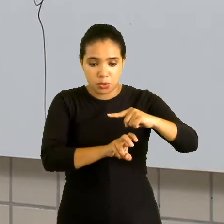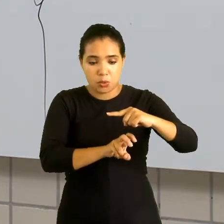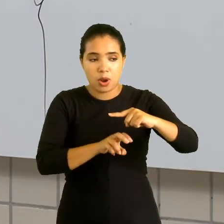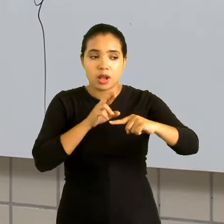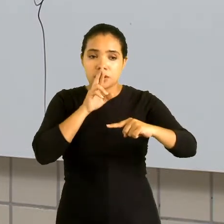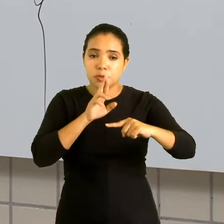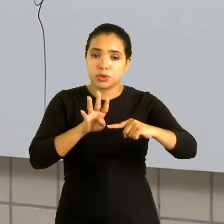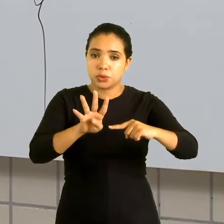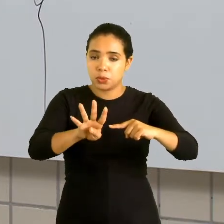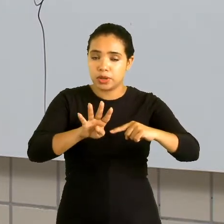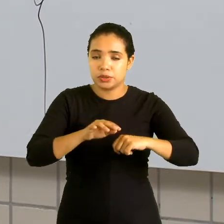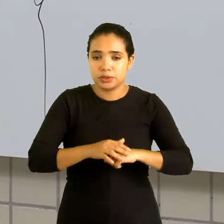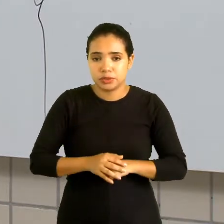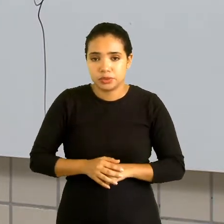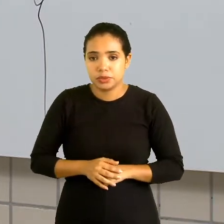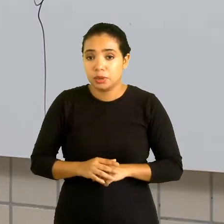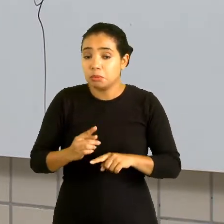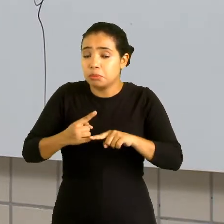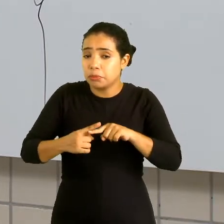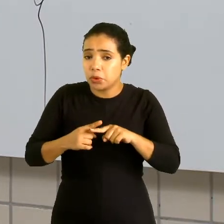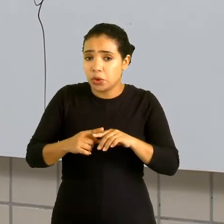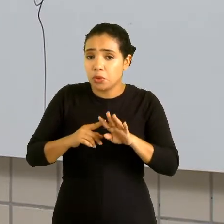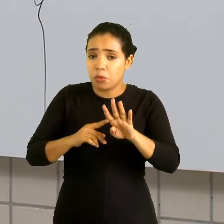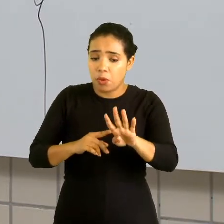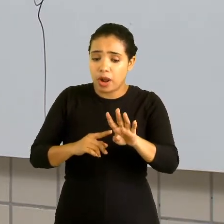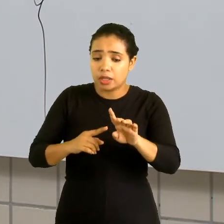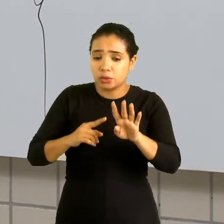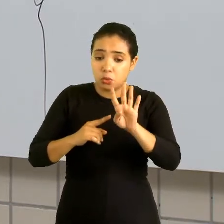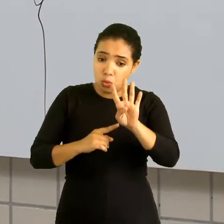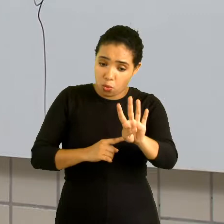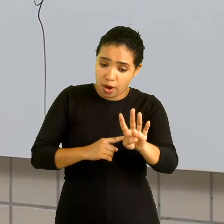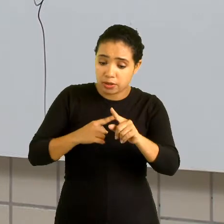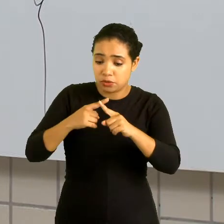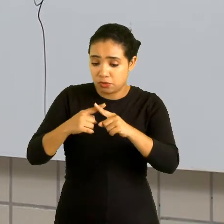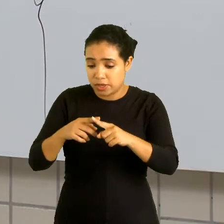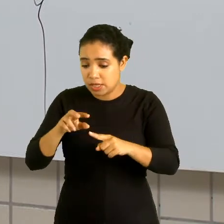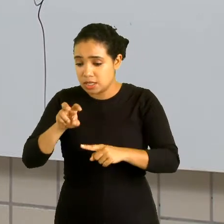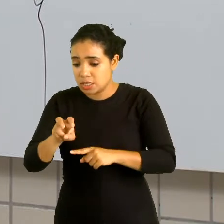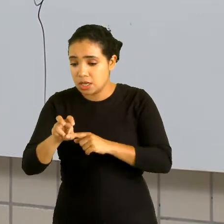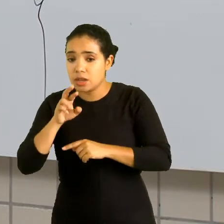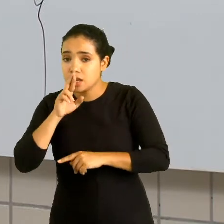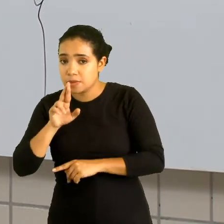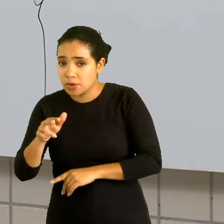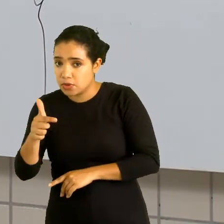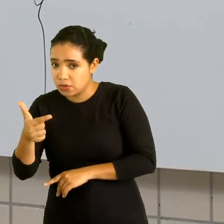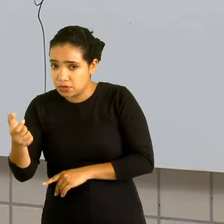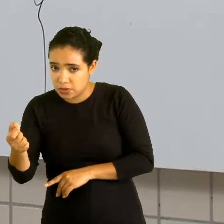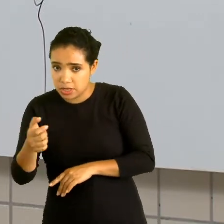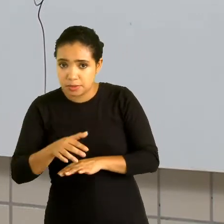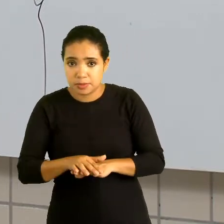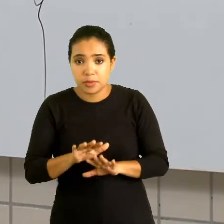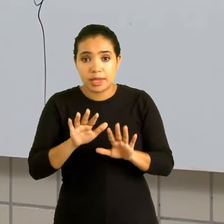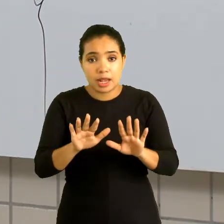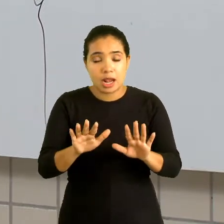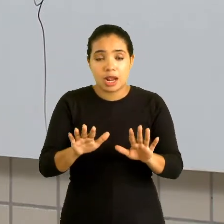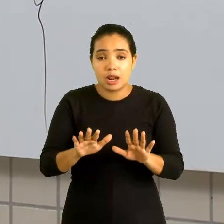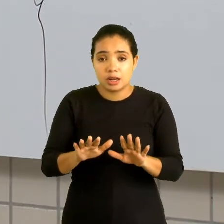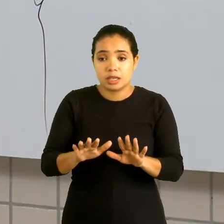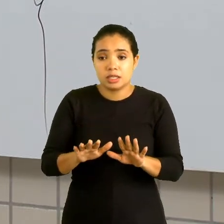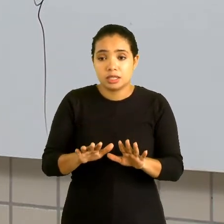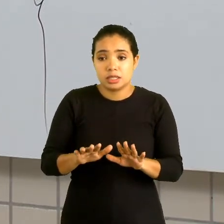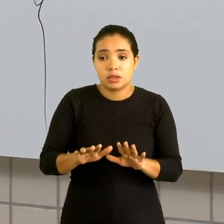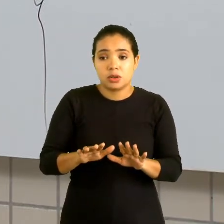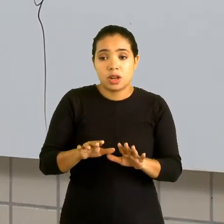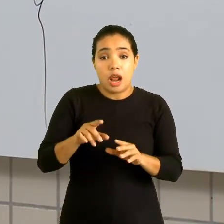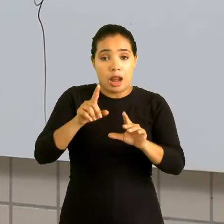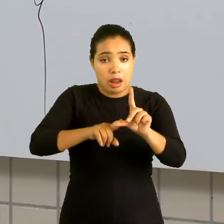por 5 é 4. Por quê? Porque 4 vezes 5 dá 20. E agora eu vou fazer parte literal com parte